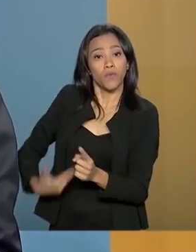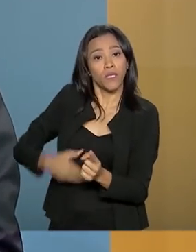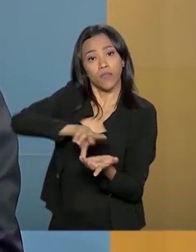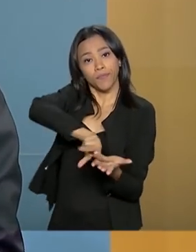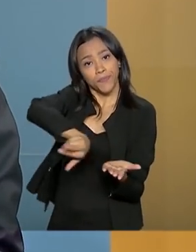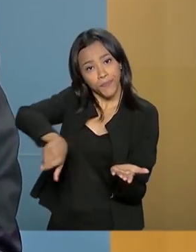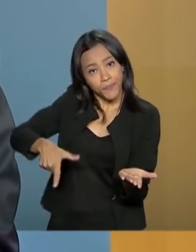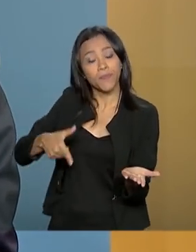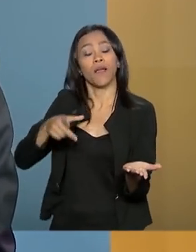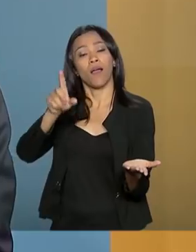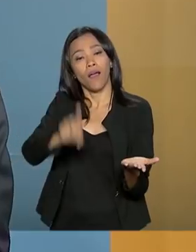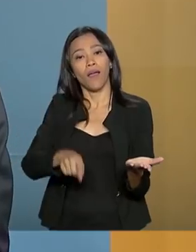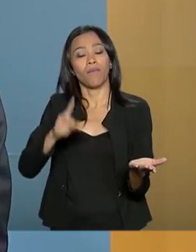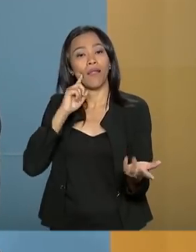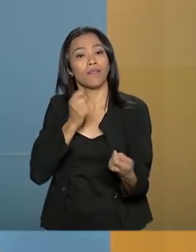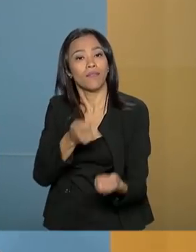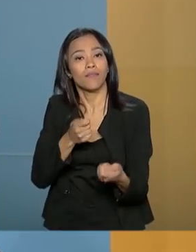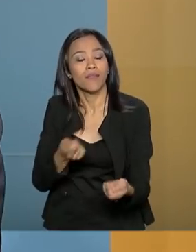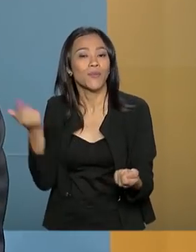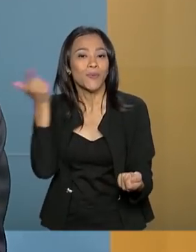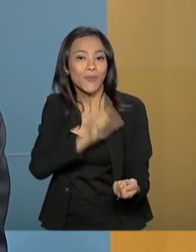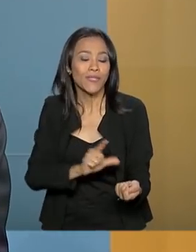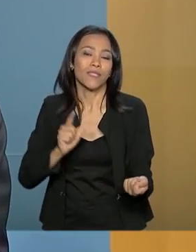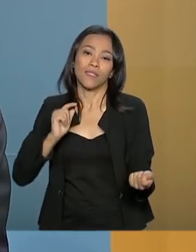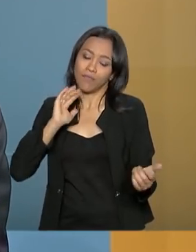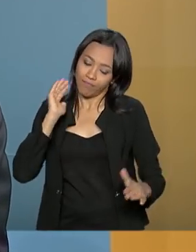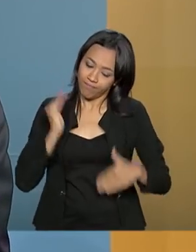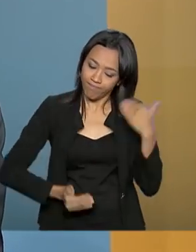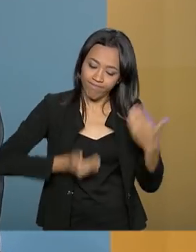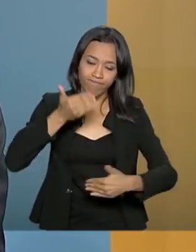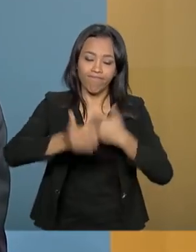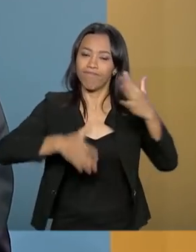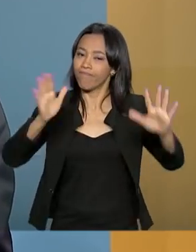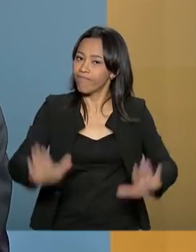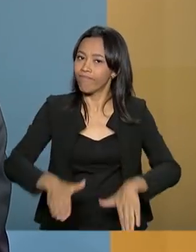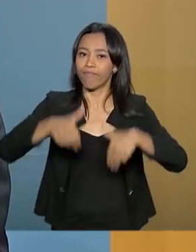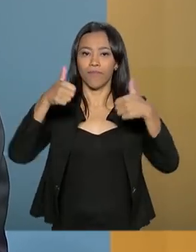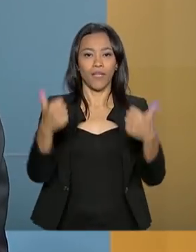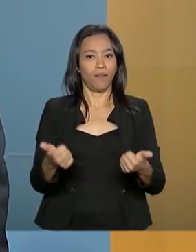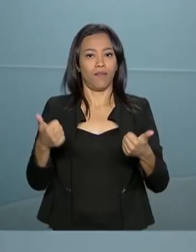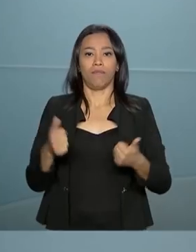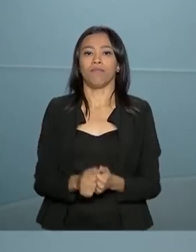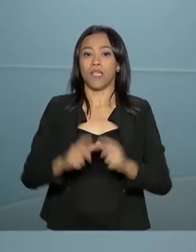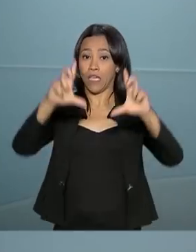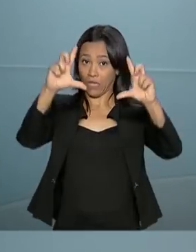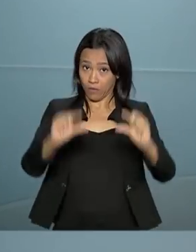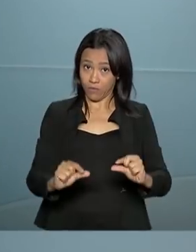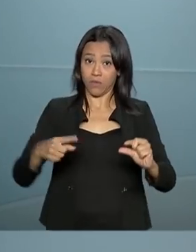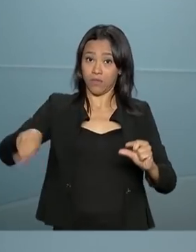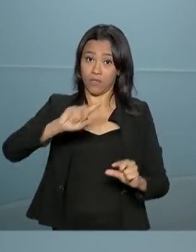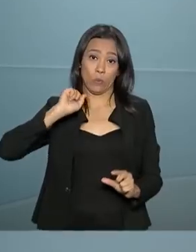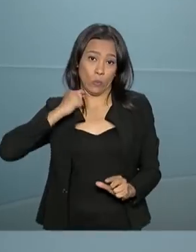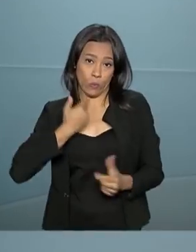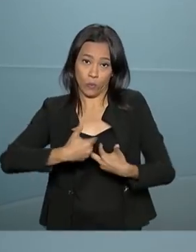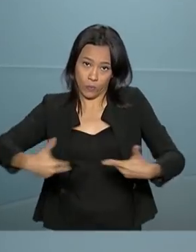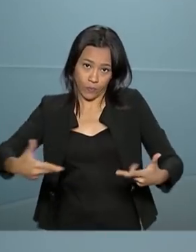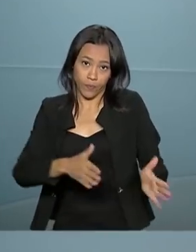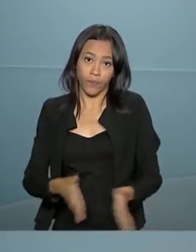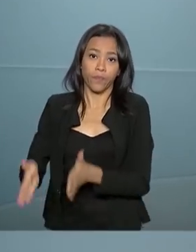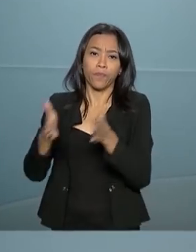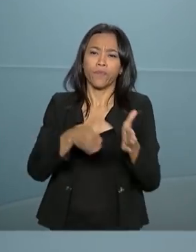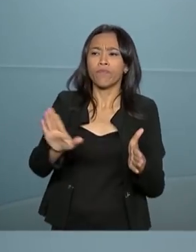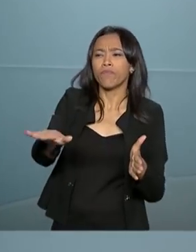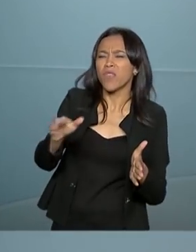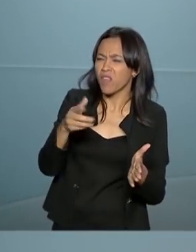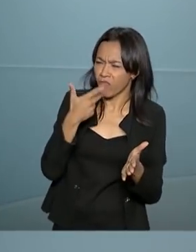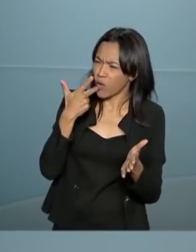visão completa para tentar avançar nessa agenda de qualidade ambiental urbana e de contaminação. O senhor falou agora sobre conversão